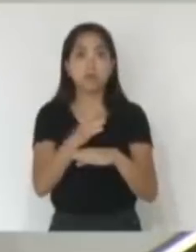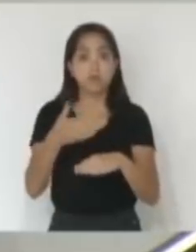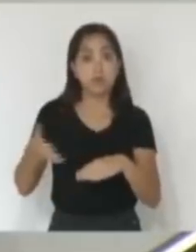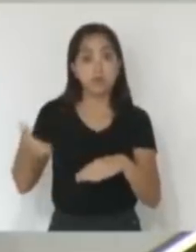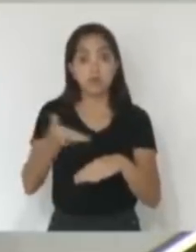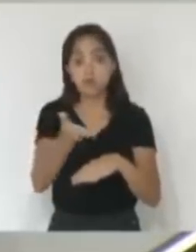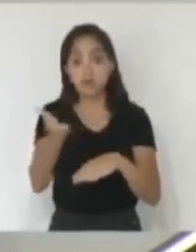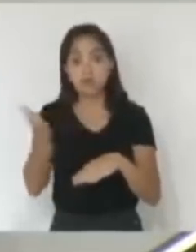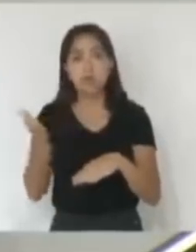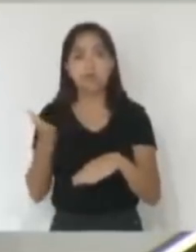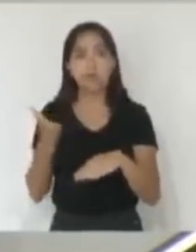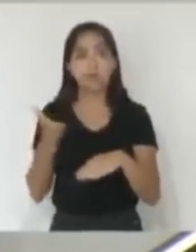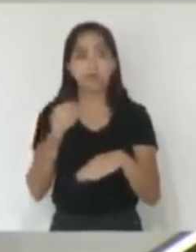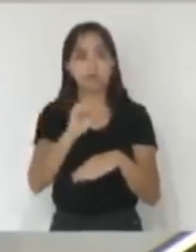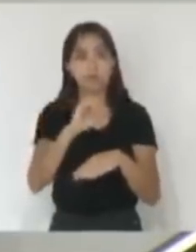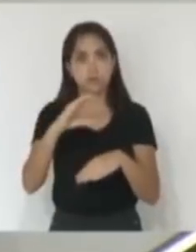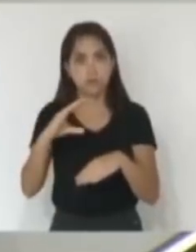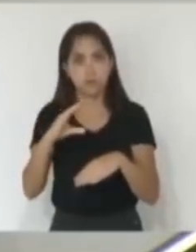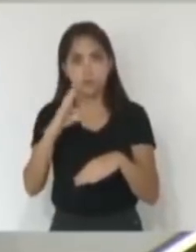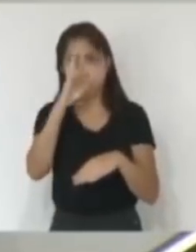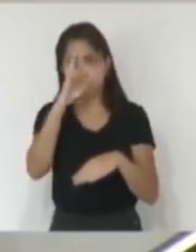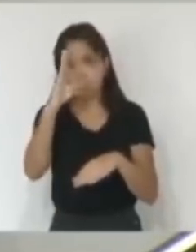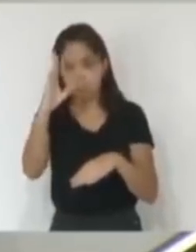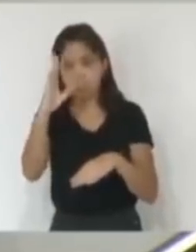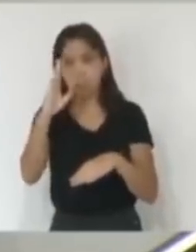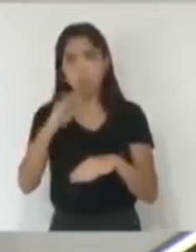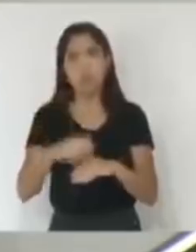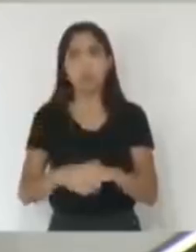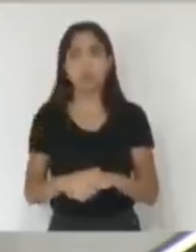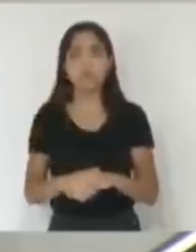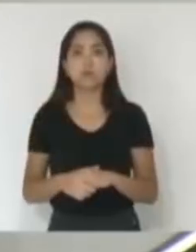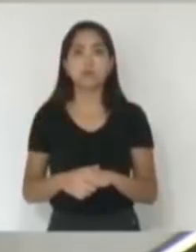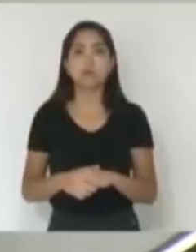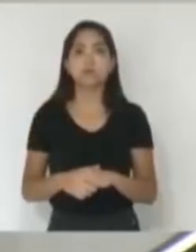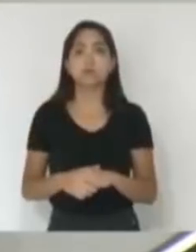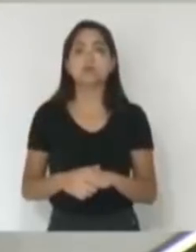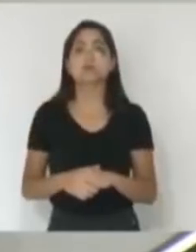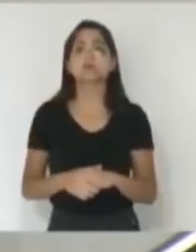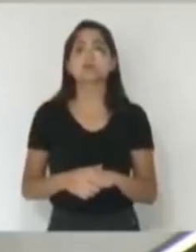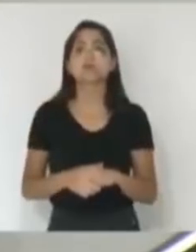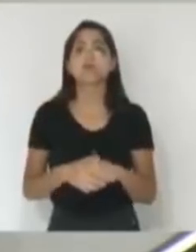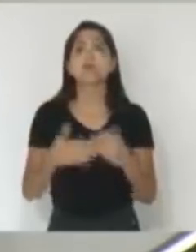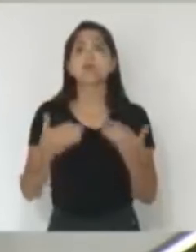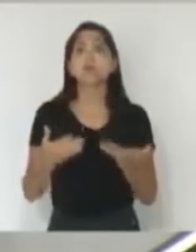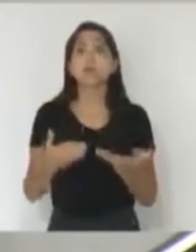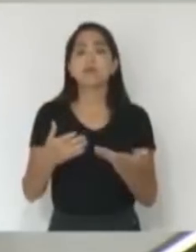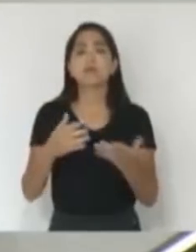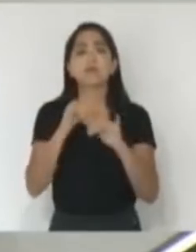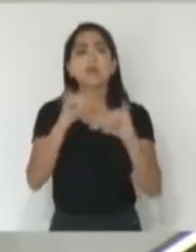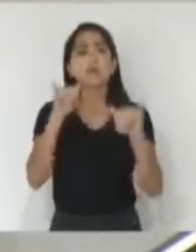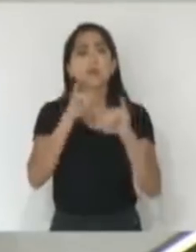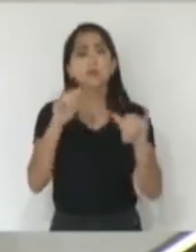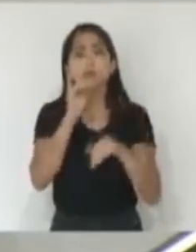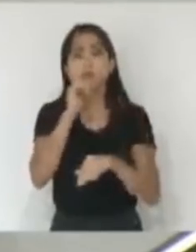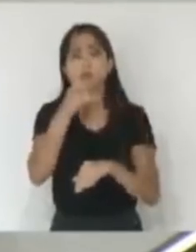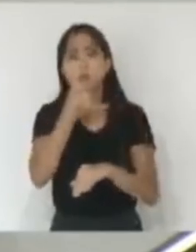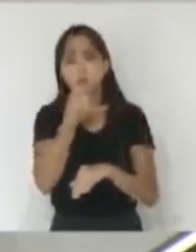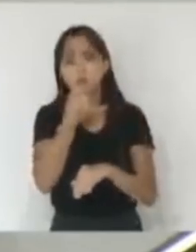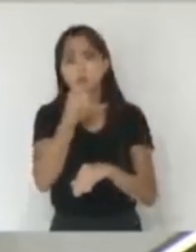Estado, e especificamente as mulheres conservadoras. Uma das notícias que muito me deixou chateada foi uma